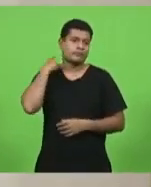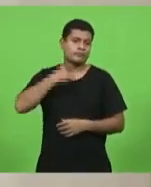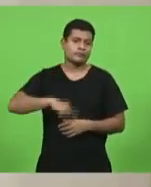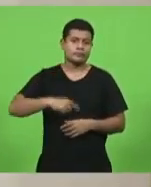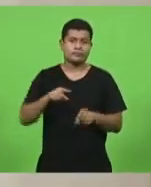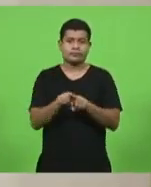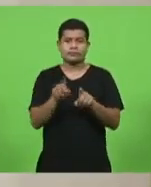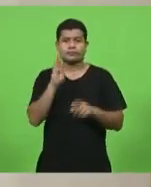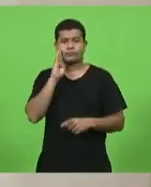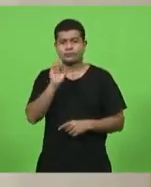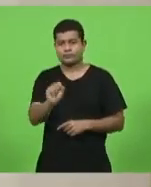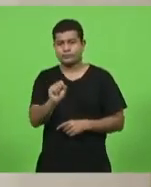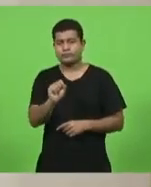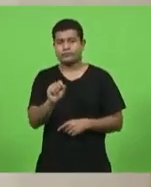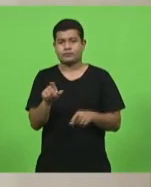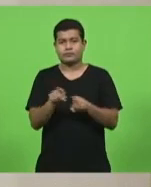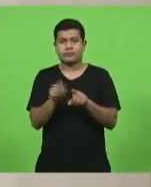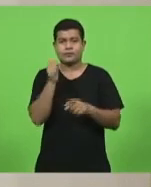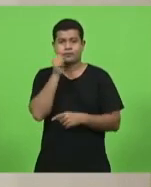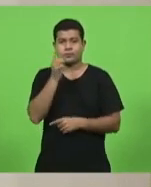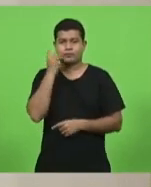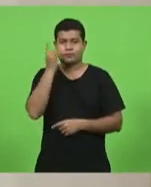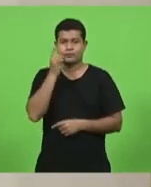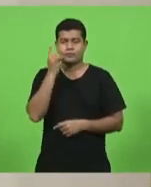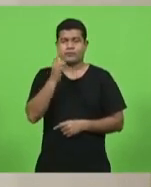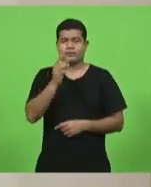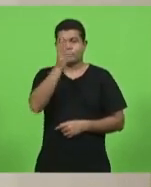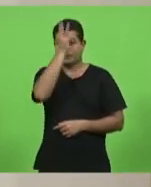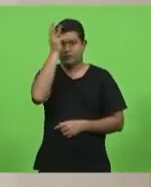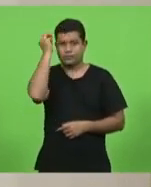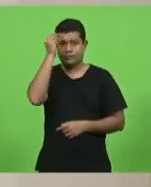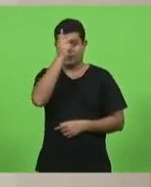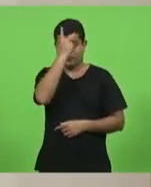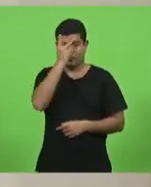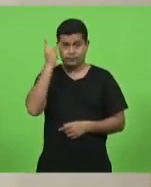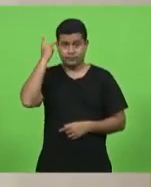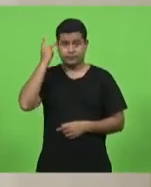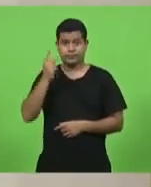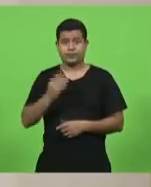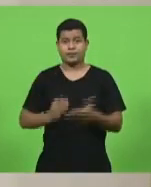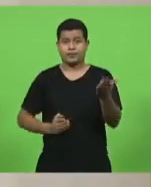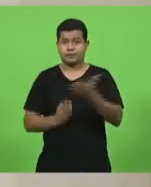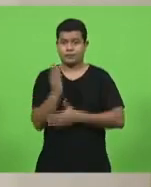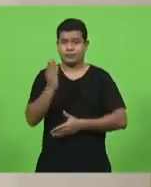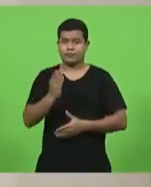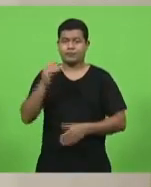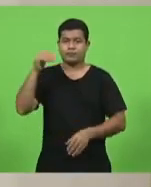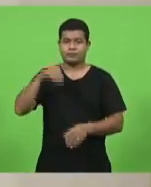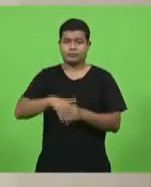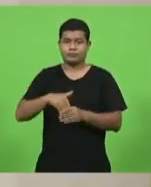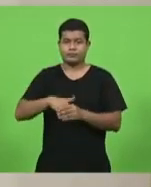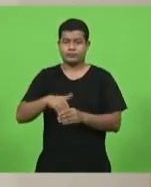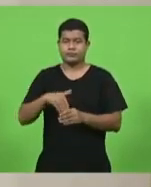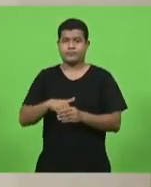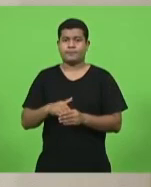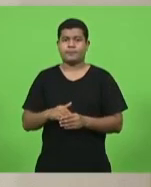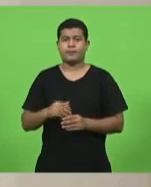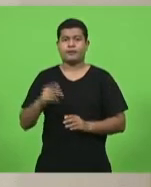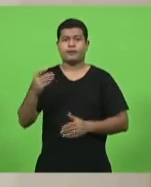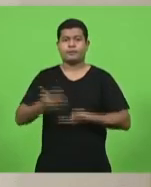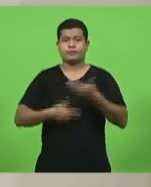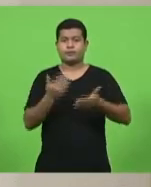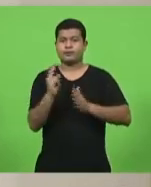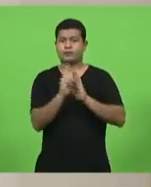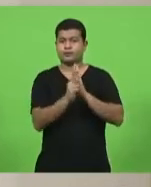e pelas senhoras deputadas Luciane Carminati e Paulinha, foi aprovado em primeiro turno pelo processo nominal o projeto de lei